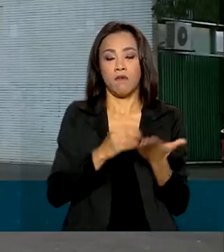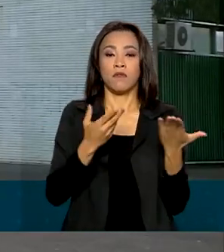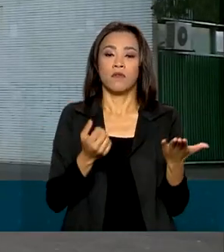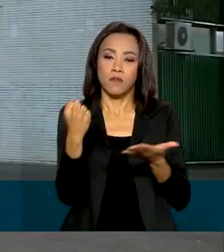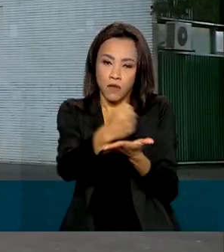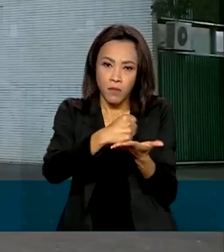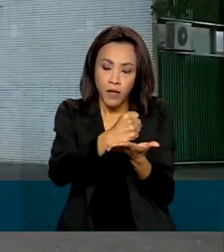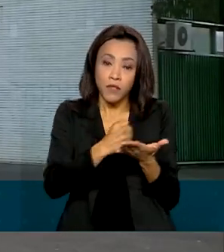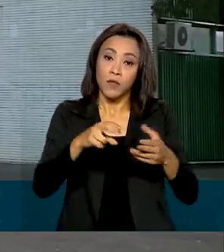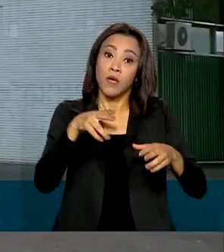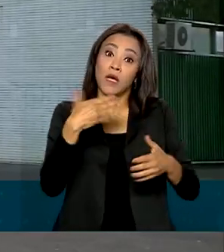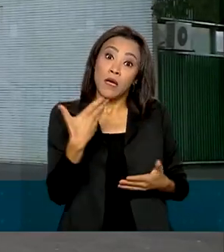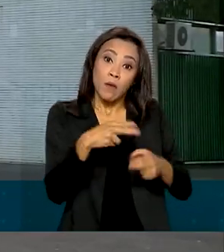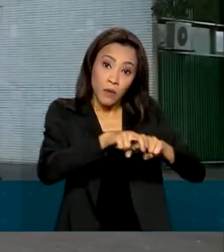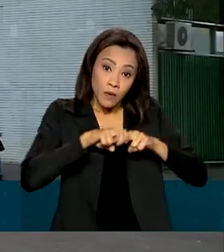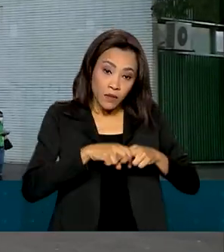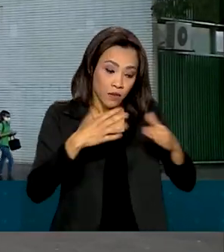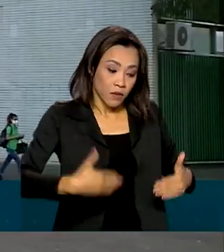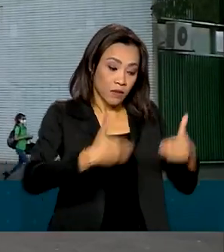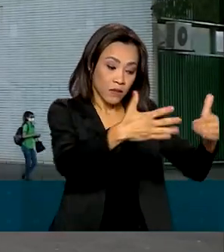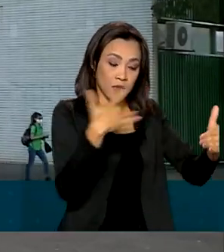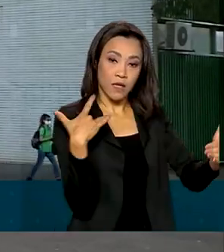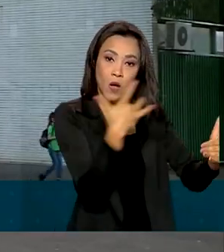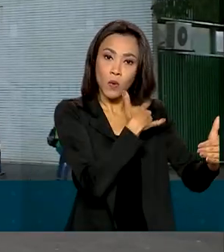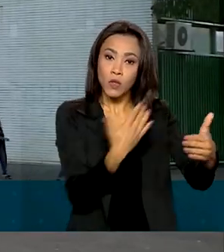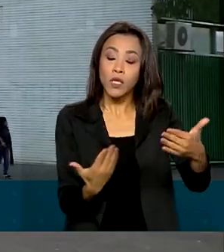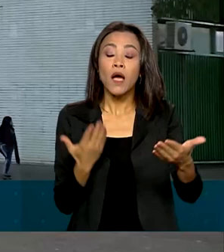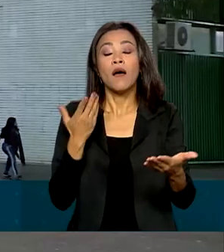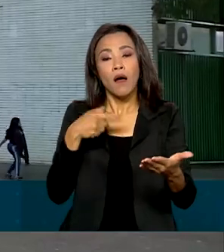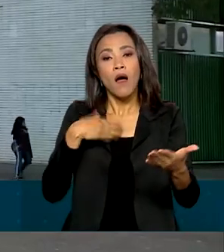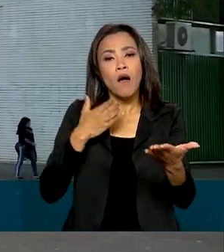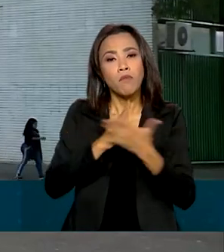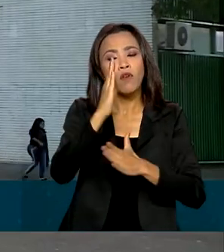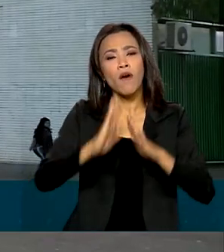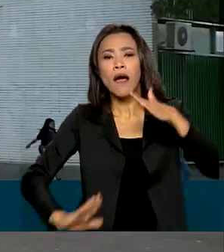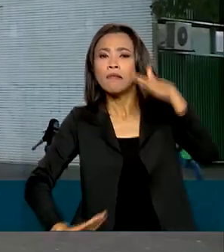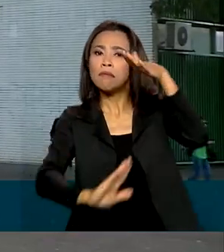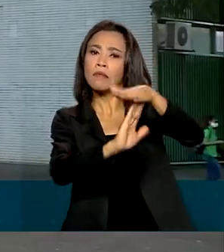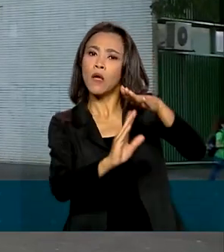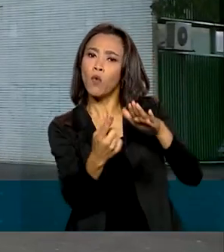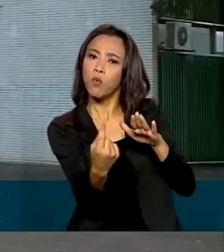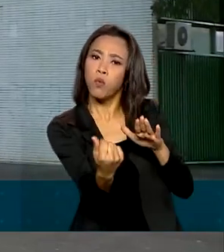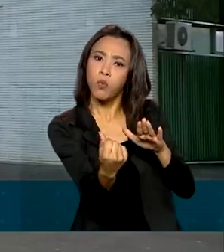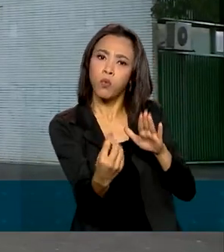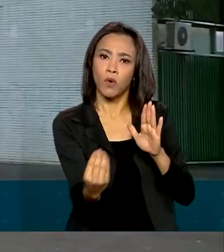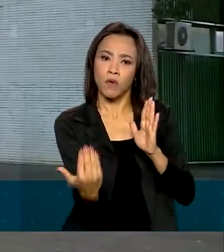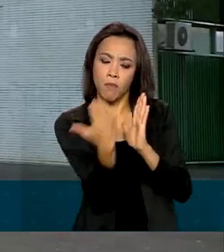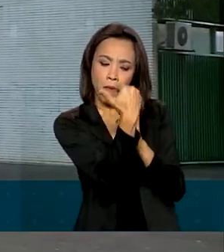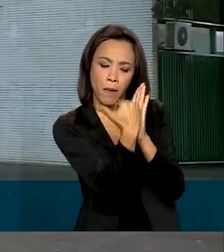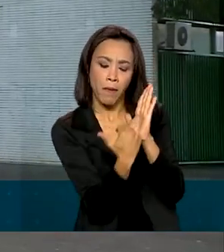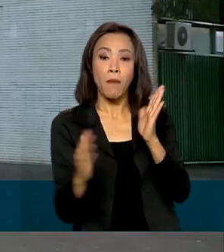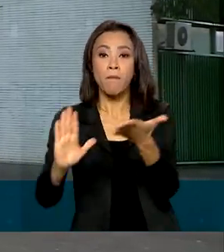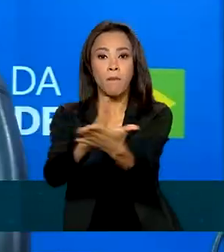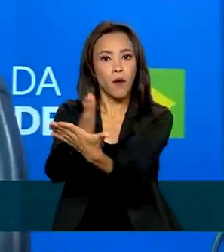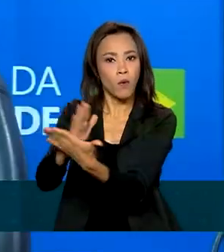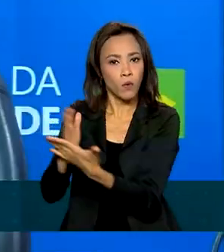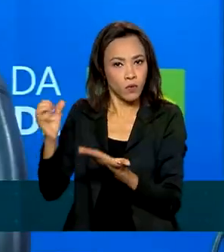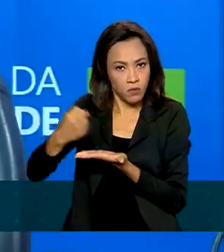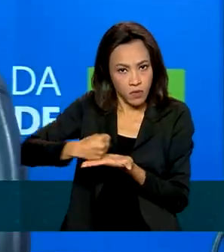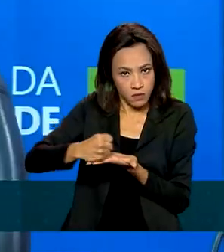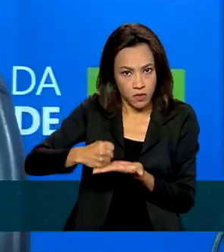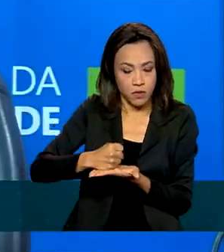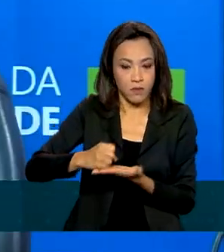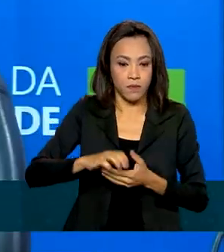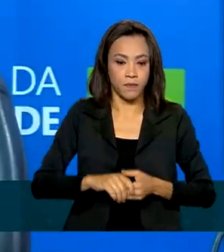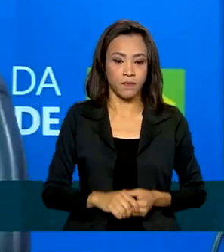aprovou a suspensão do teto de preços até o final de 2022 para alguns medicamentos. Nós